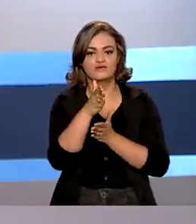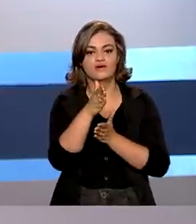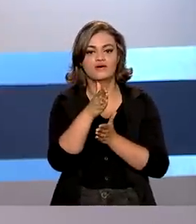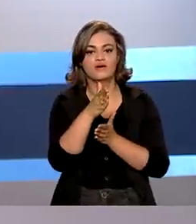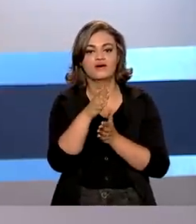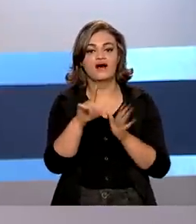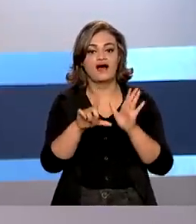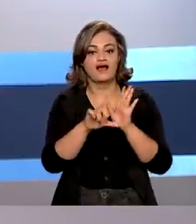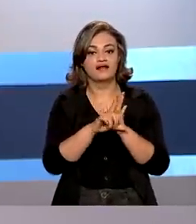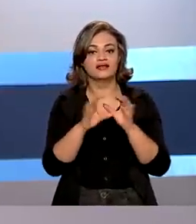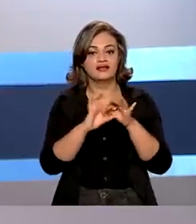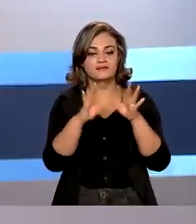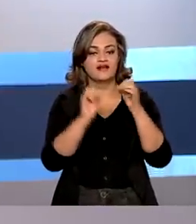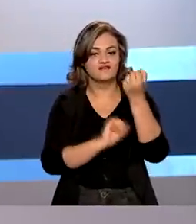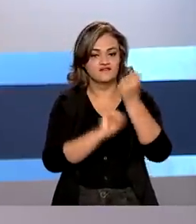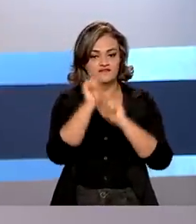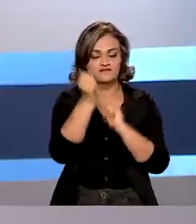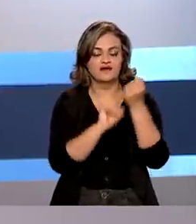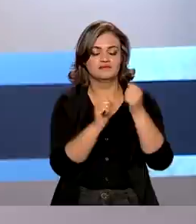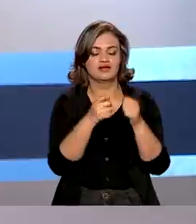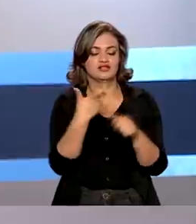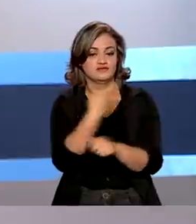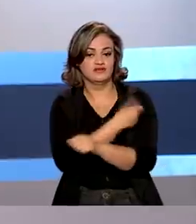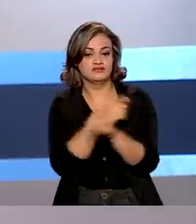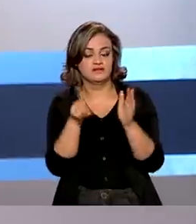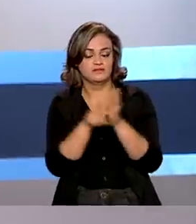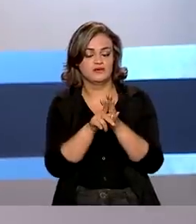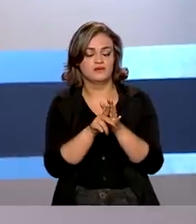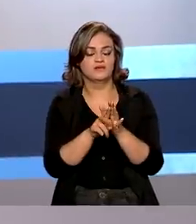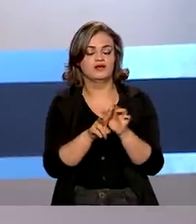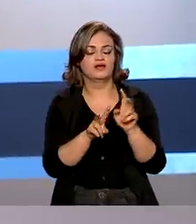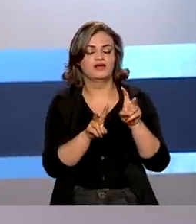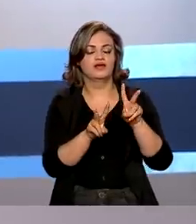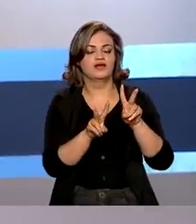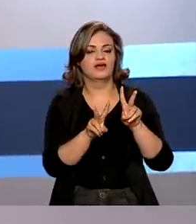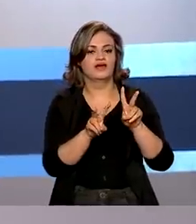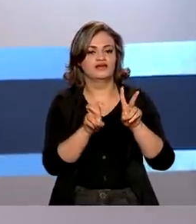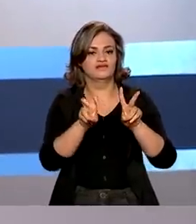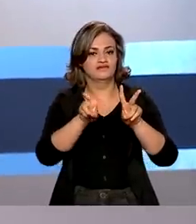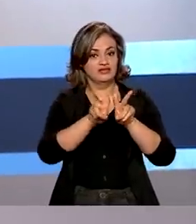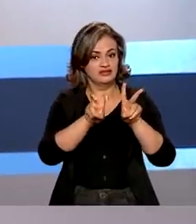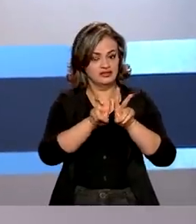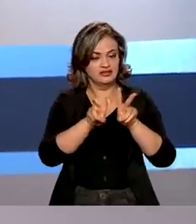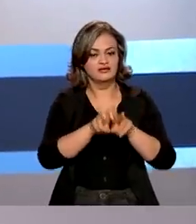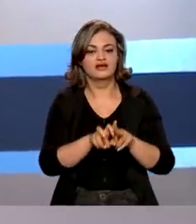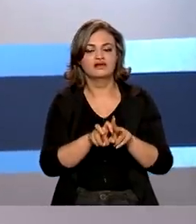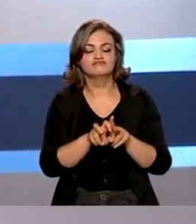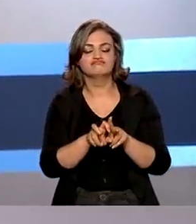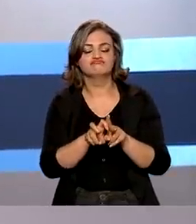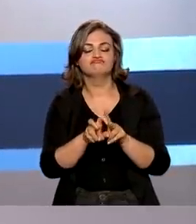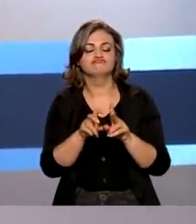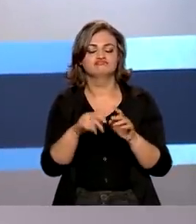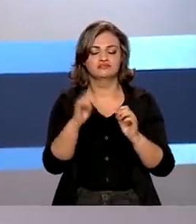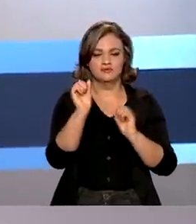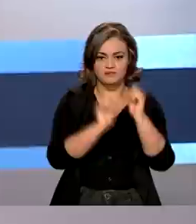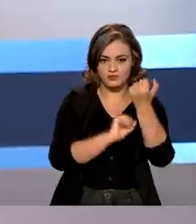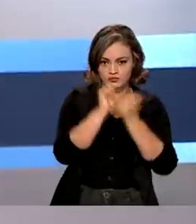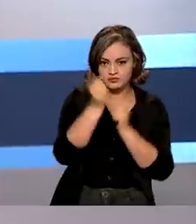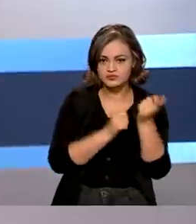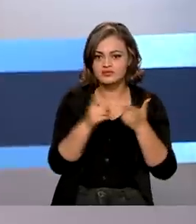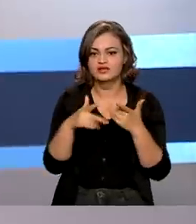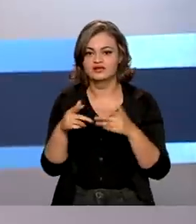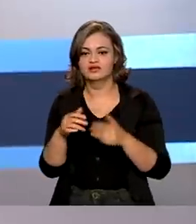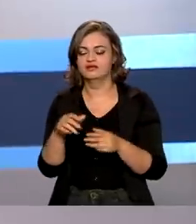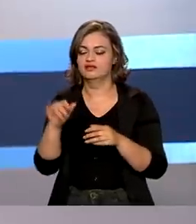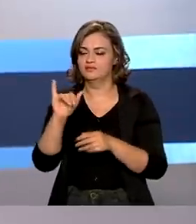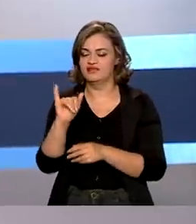que autoriza fábricas de vacinas veterinárias a produzirem imunizantes contra a Covid-19 e o ingrediente farmacêutico